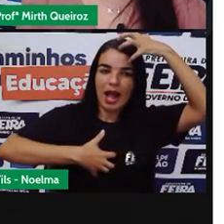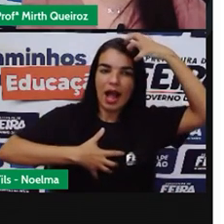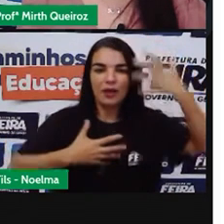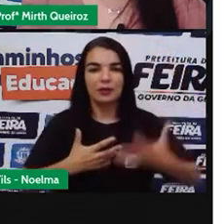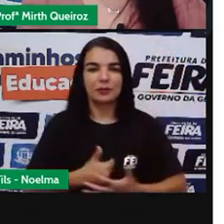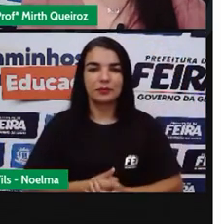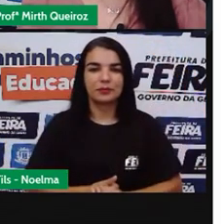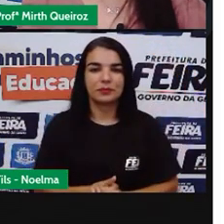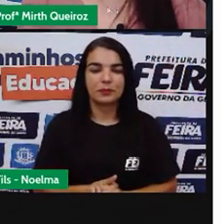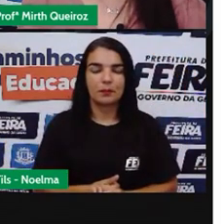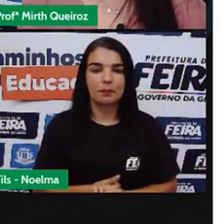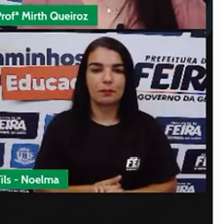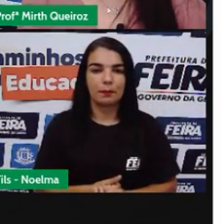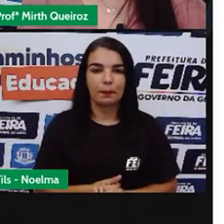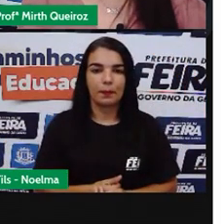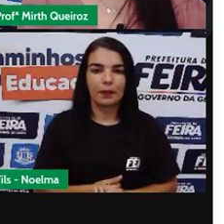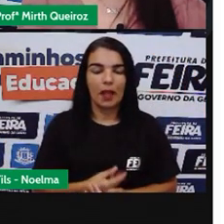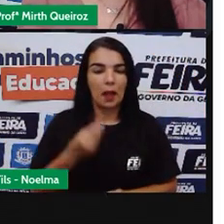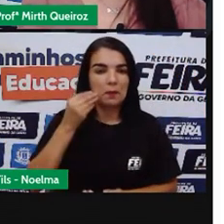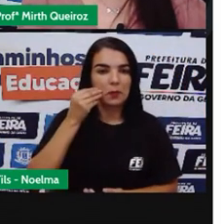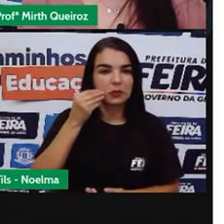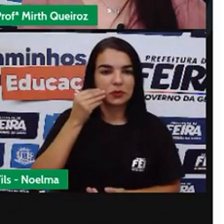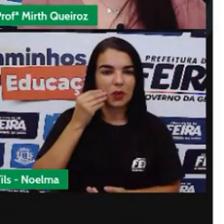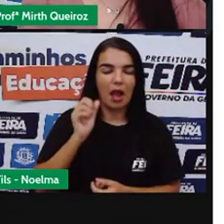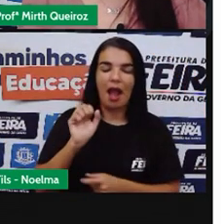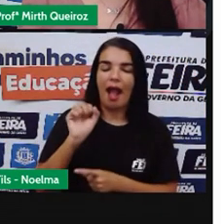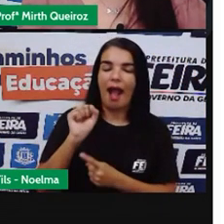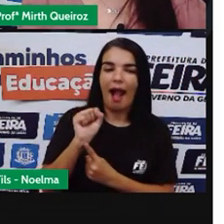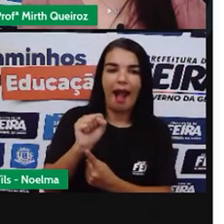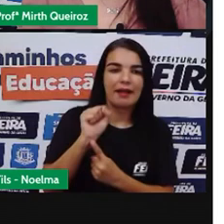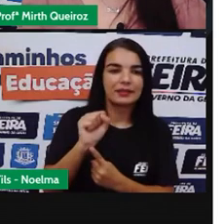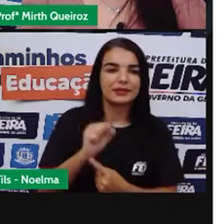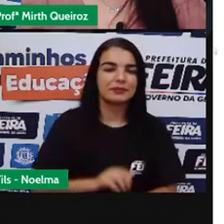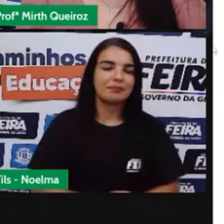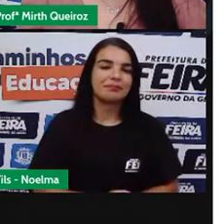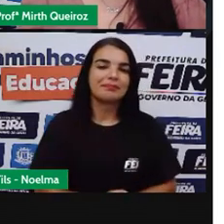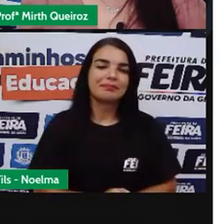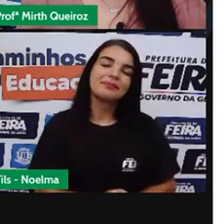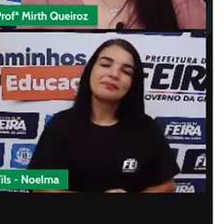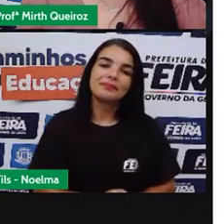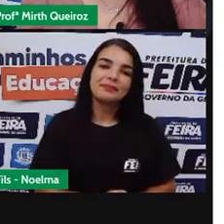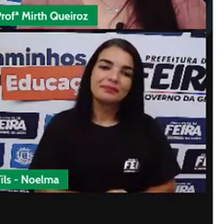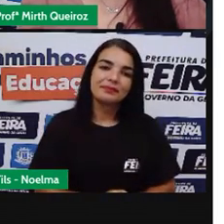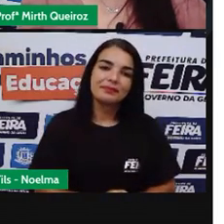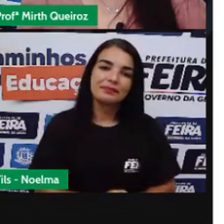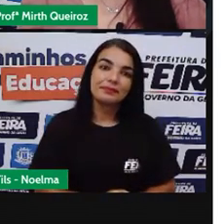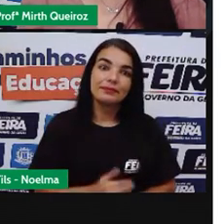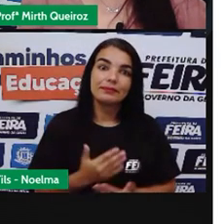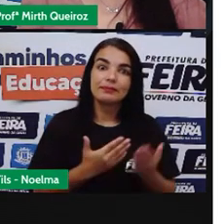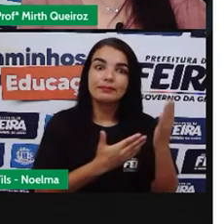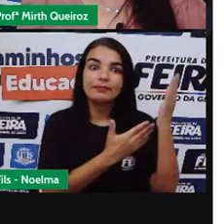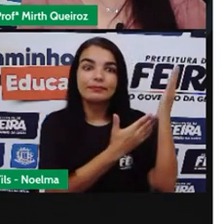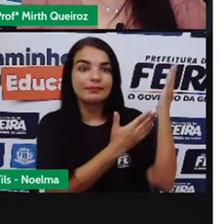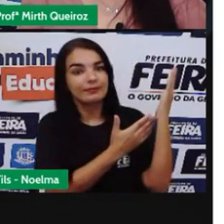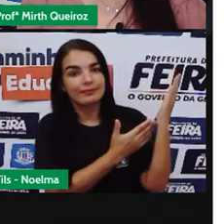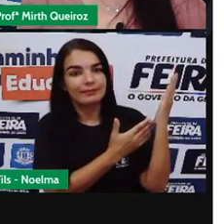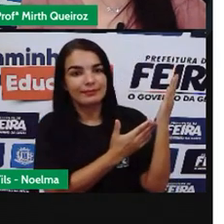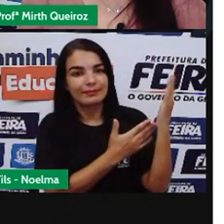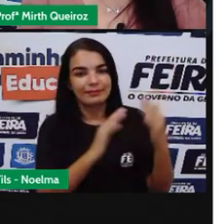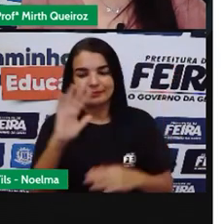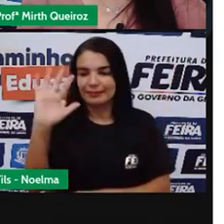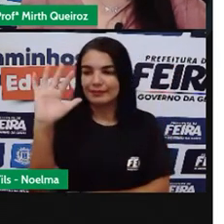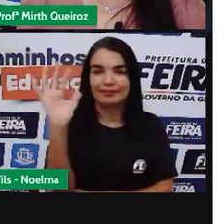Então ela Tentou representar A natureza A representação Da